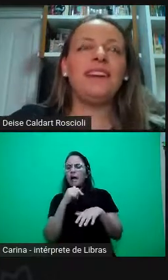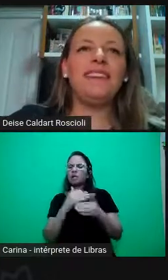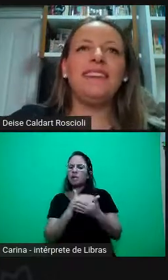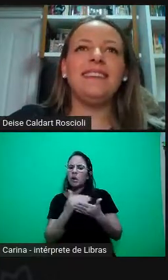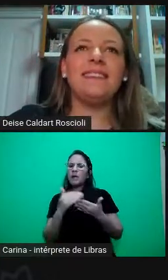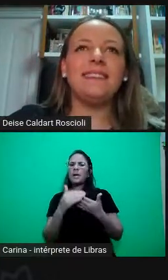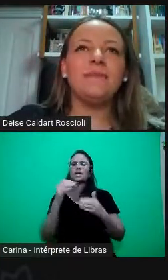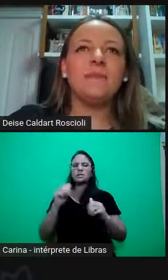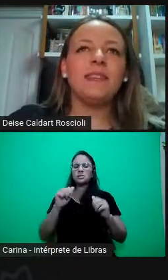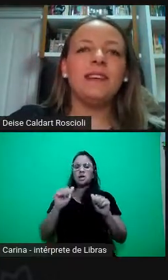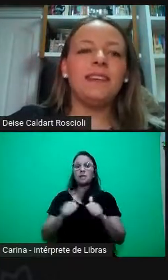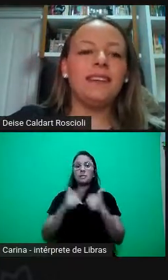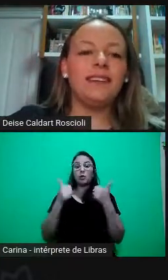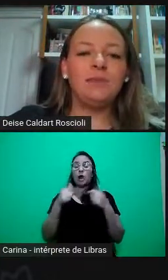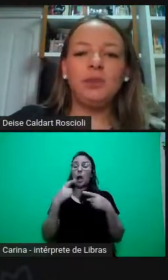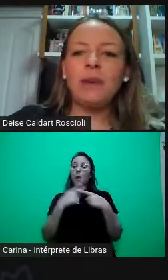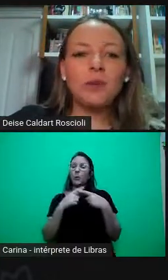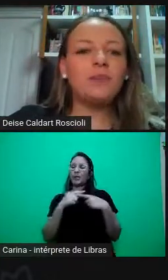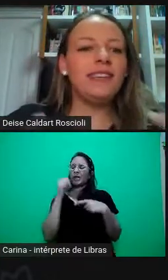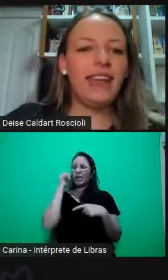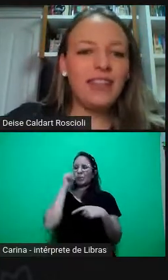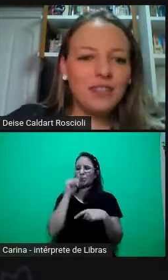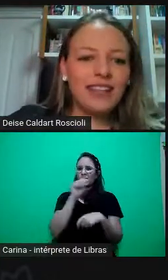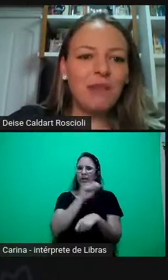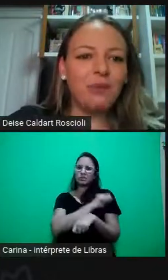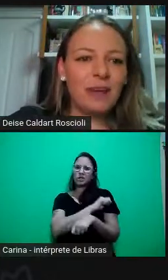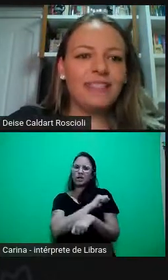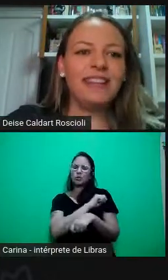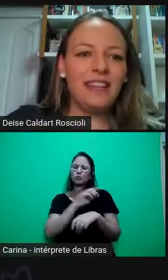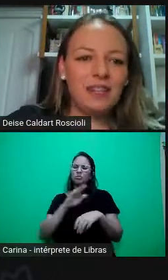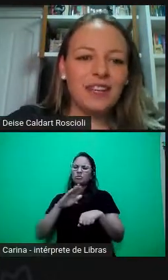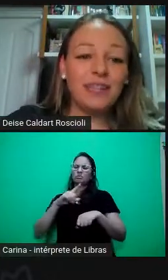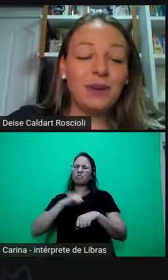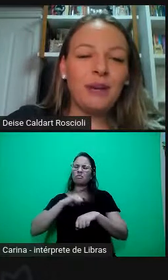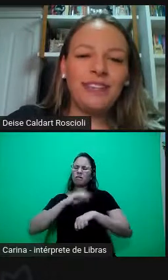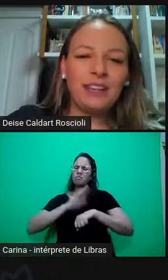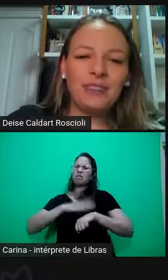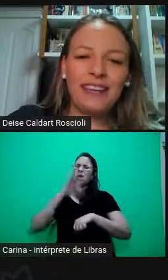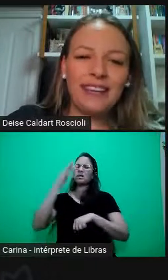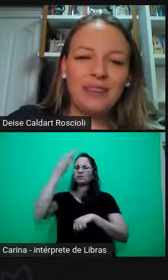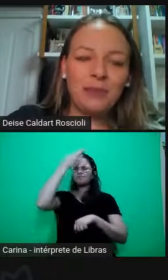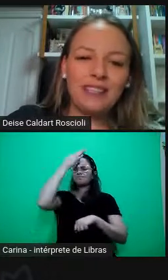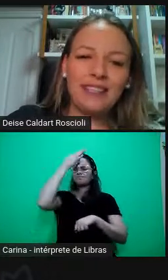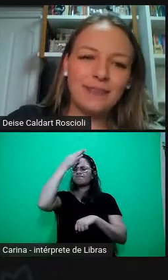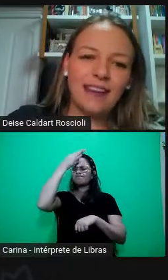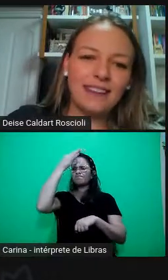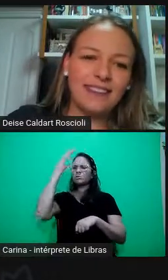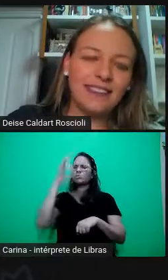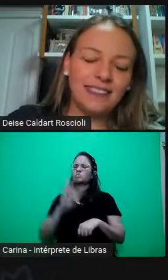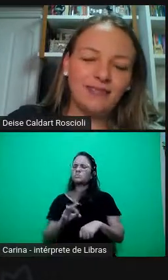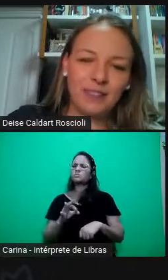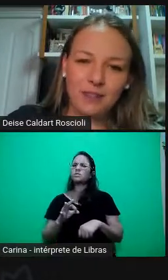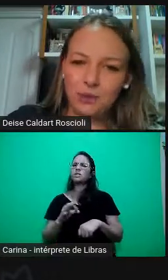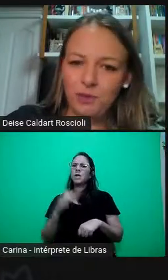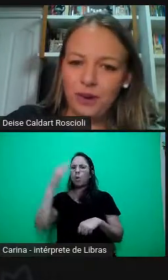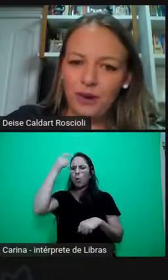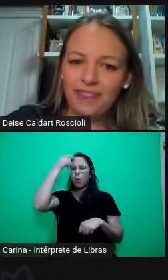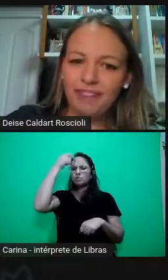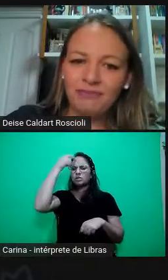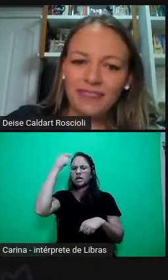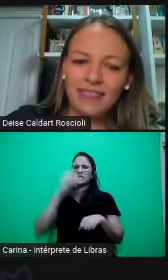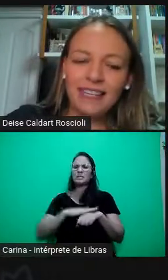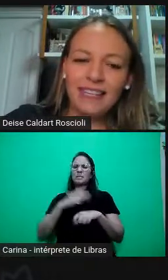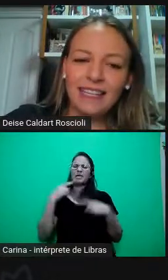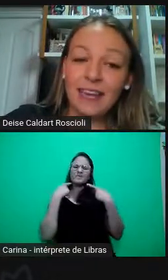muito mais, muito mais conscientes, né, muito mais críticas, eu até anotei aqui uma das falas da nossa última